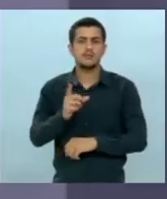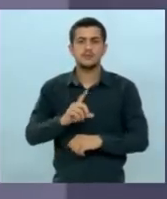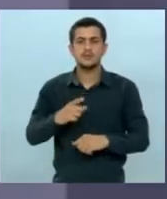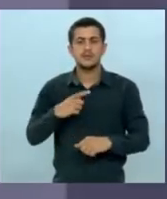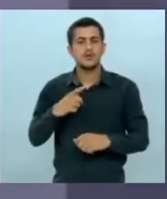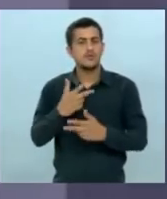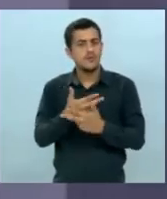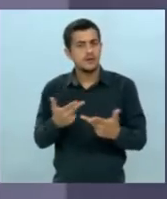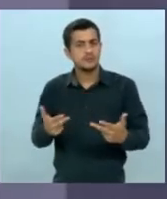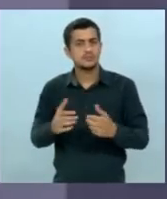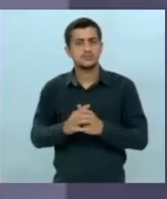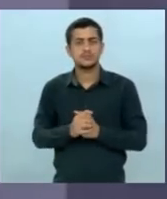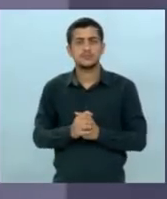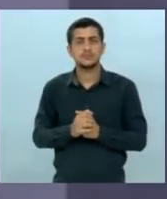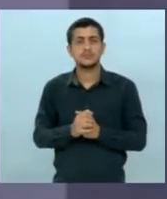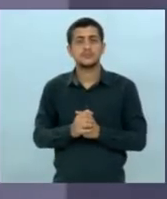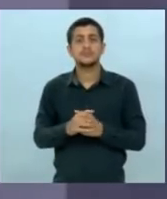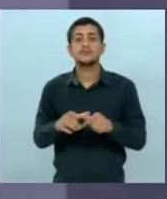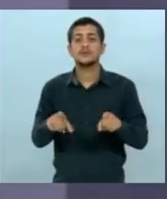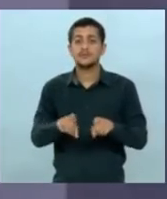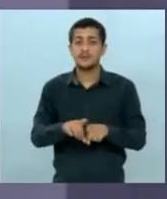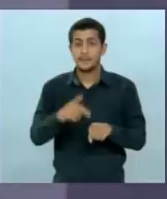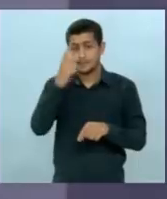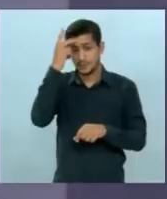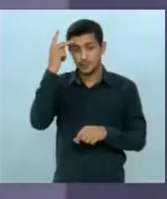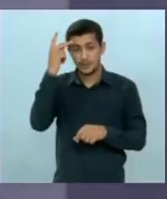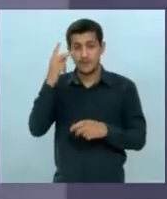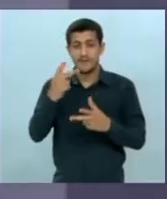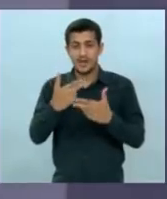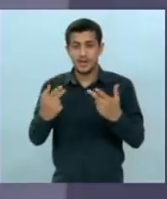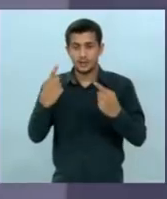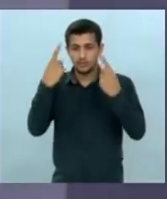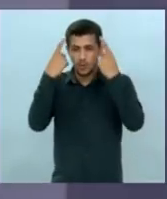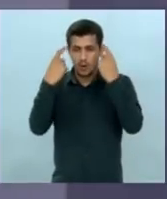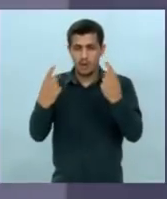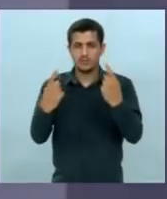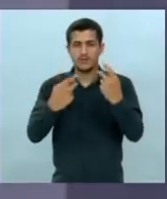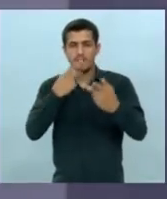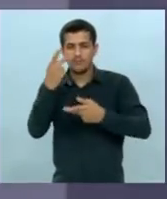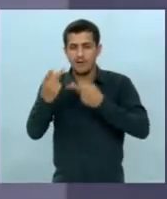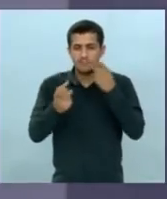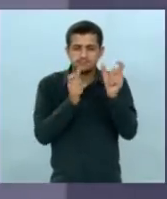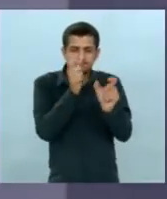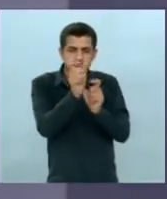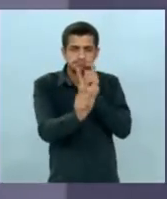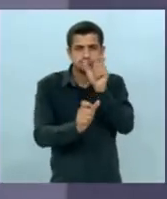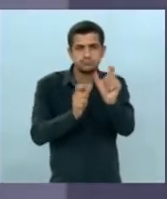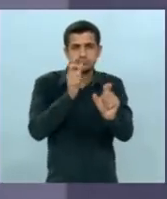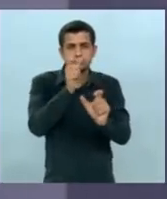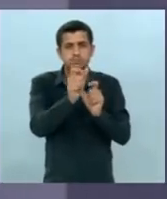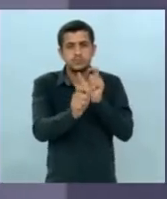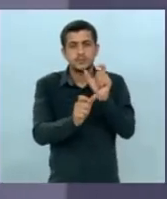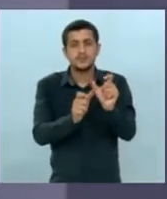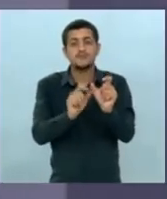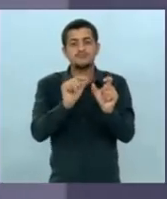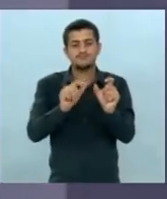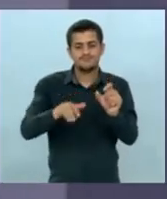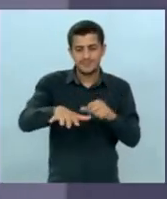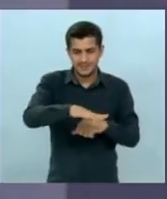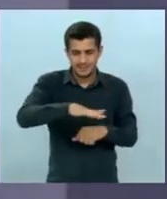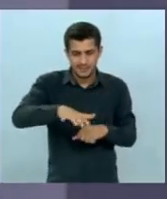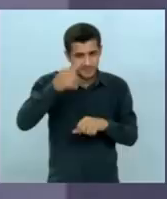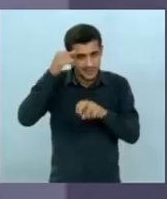além das invasões, houve muitas ameaças e isso torna, ameaça de invasões, isso torna o meio rural